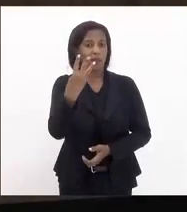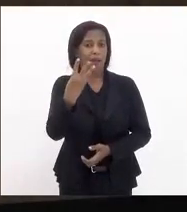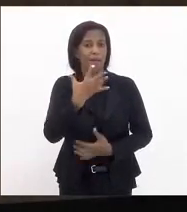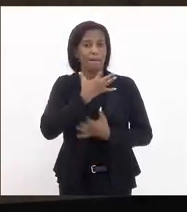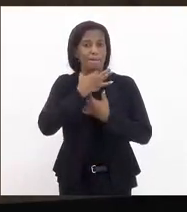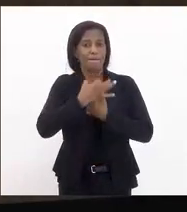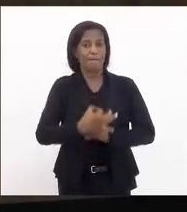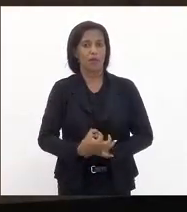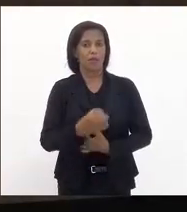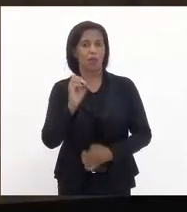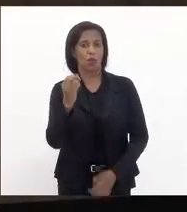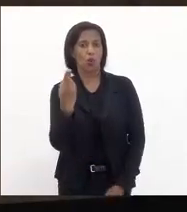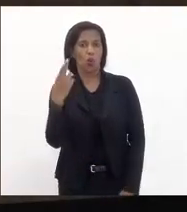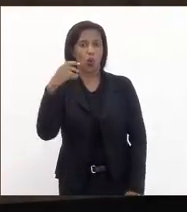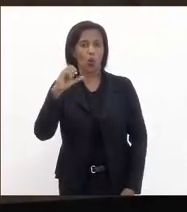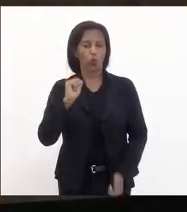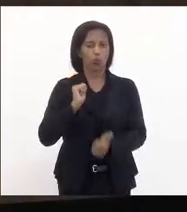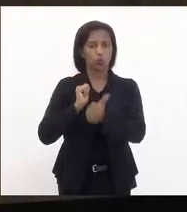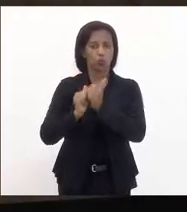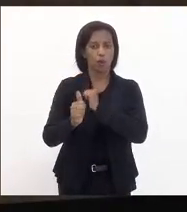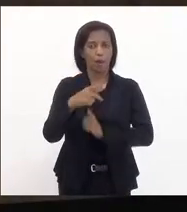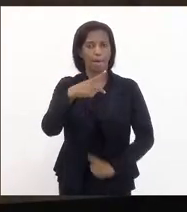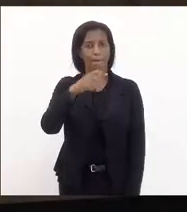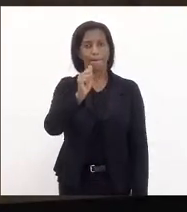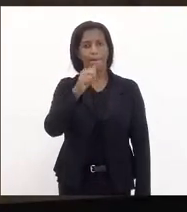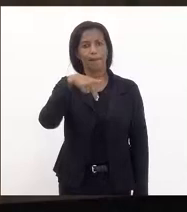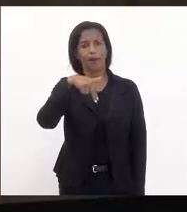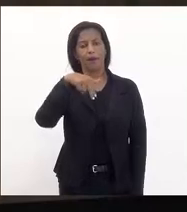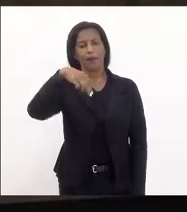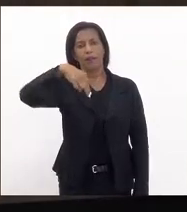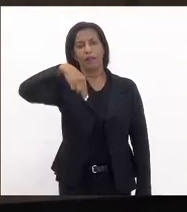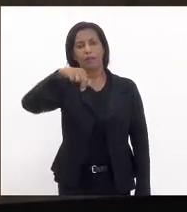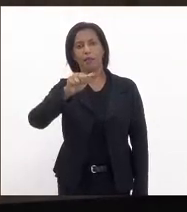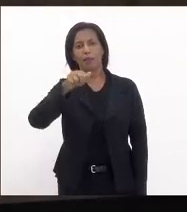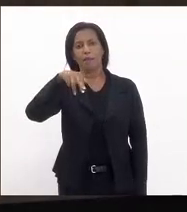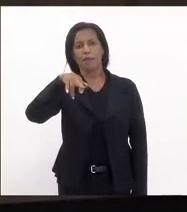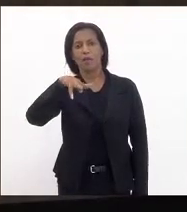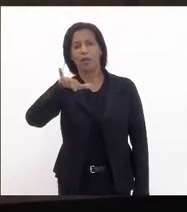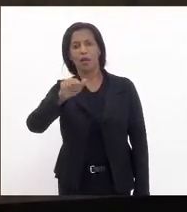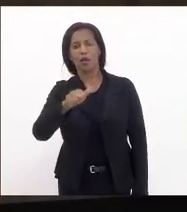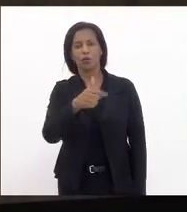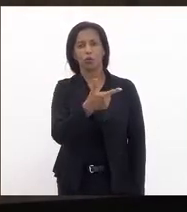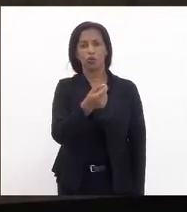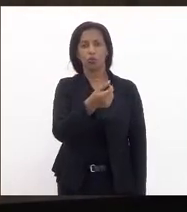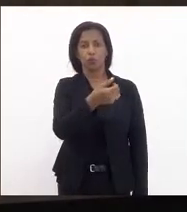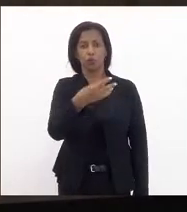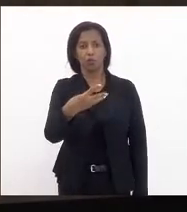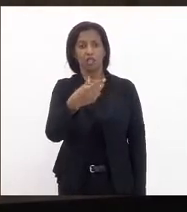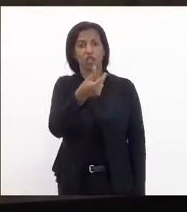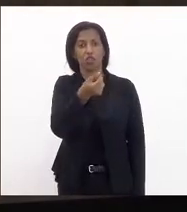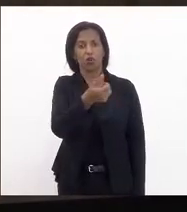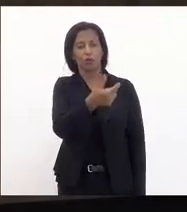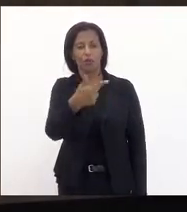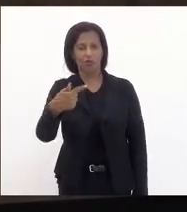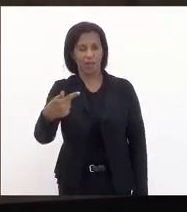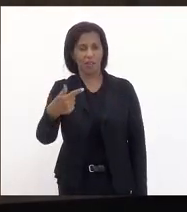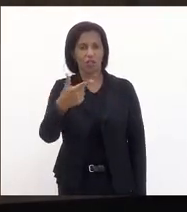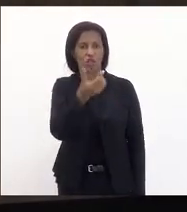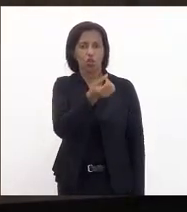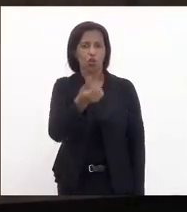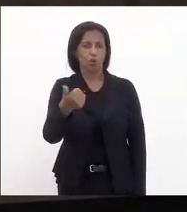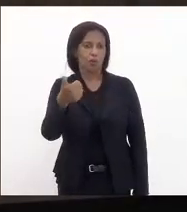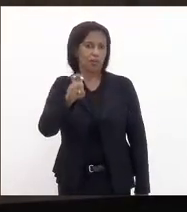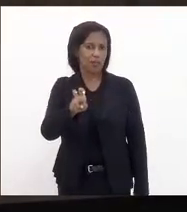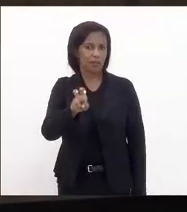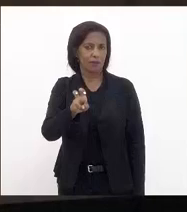medalhas de ouro nos jogos pan-americanos 2003 2007 2015